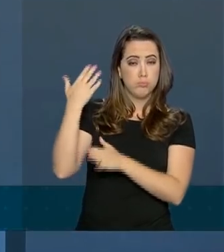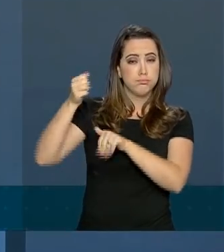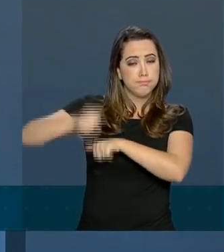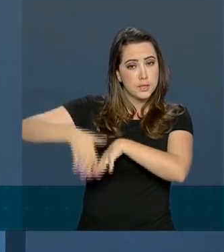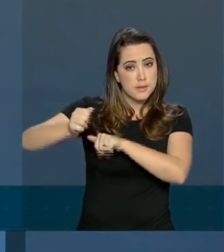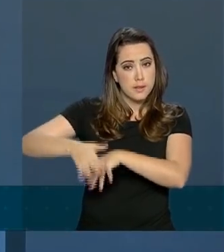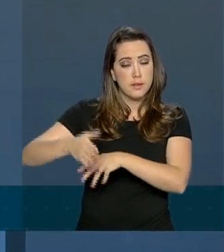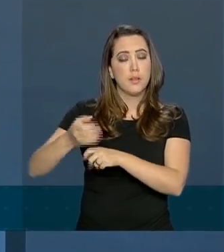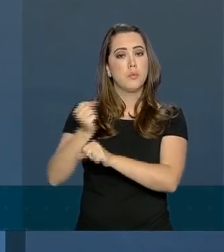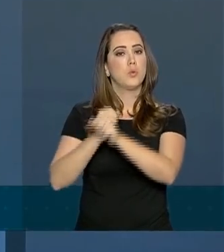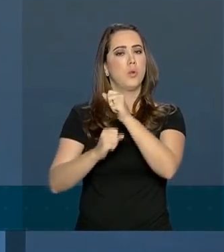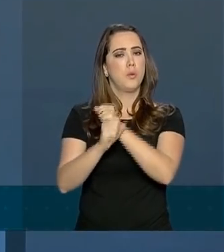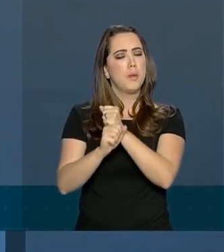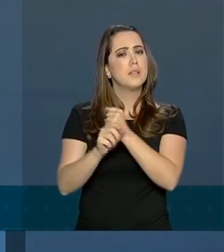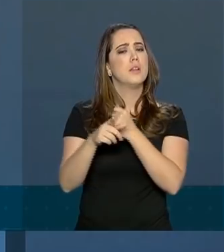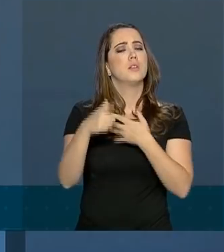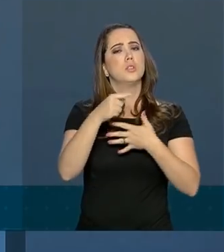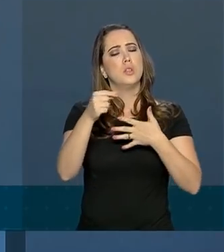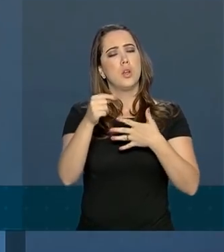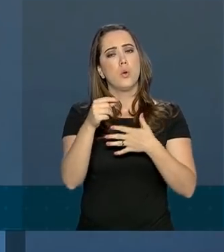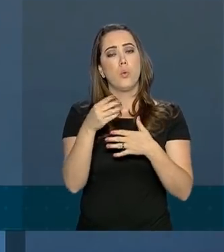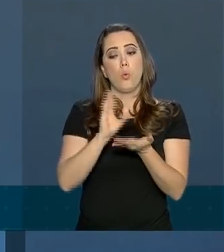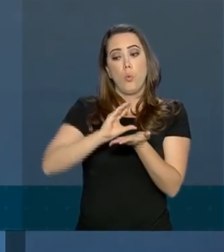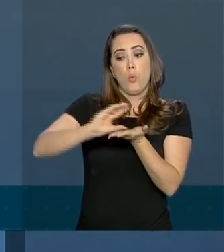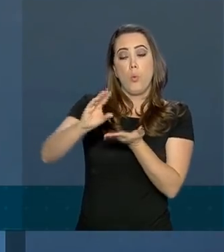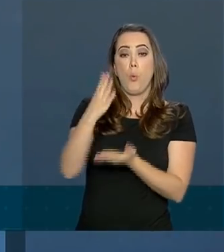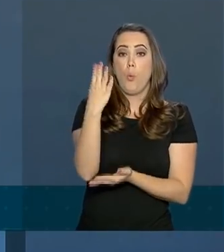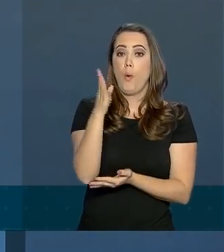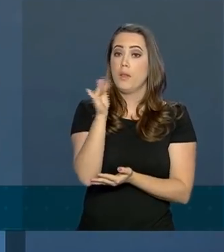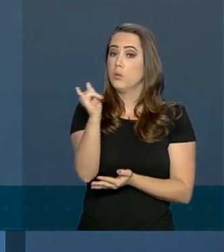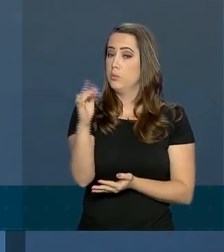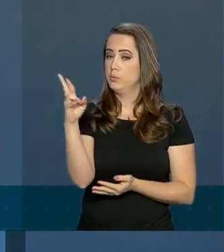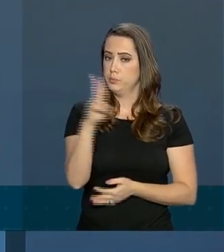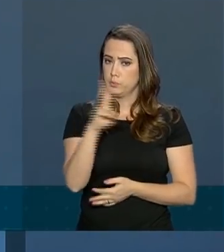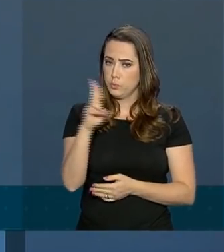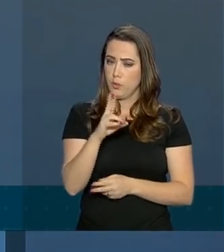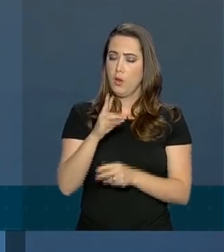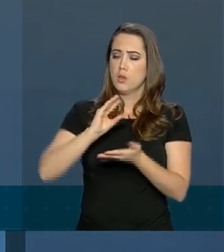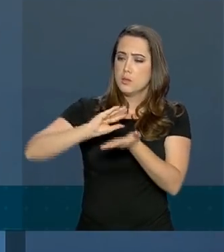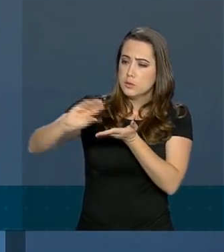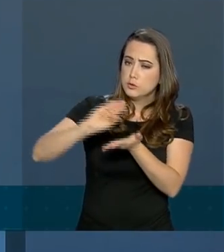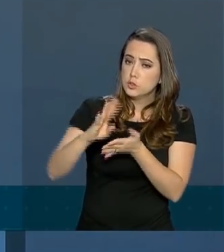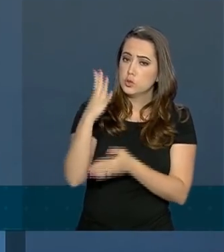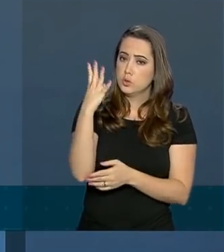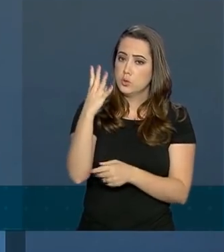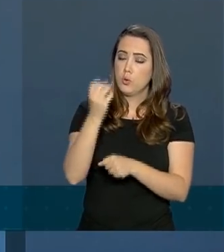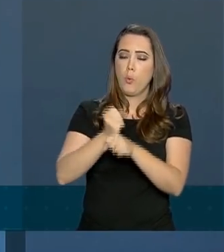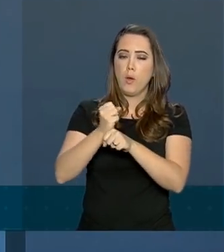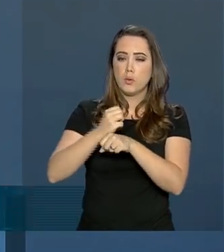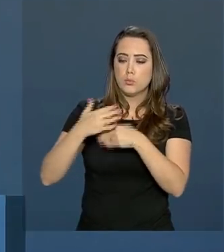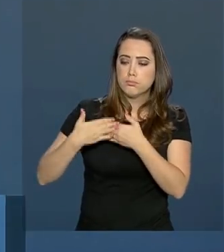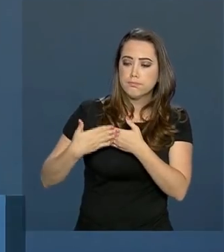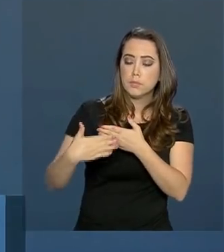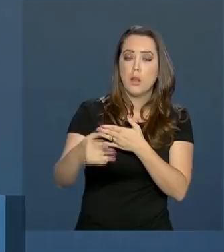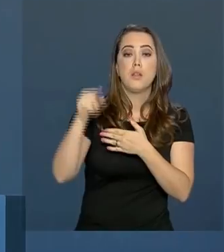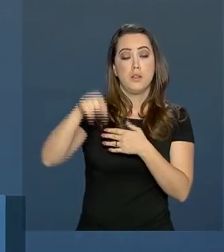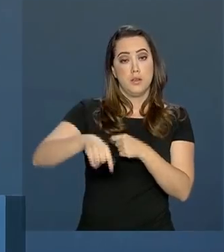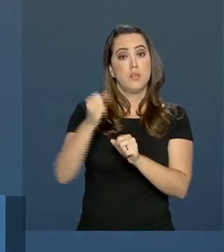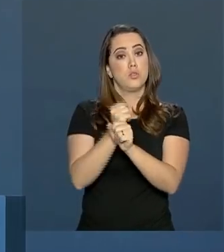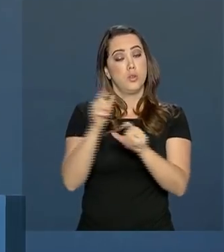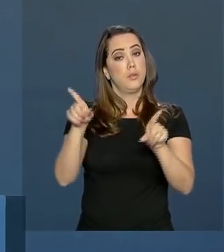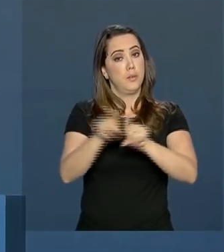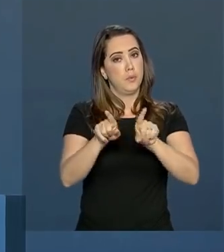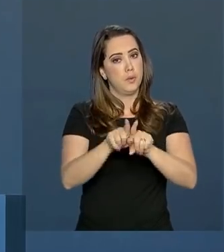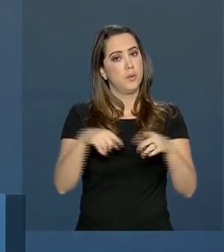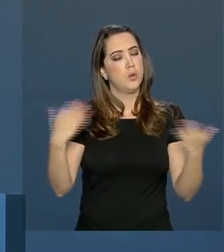Curador do FGTS definiu R$ 4 bilhões a serem investidos nos próximos quatro anos, inclusive este ano, e